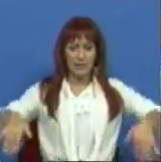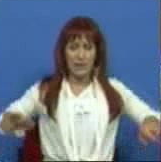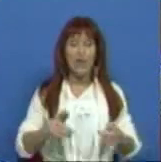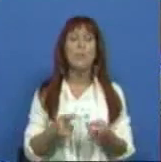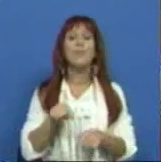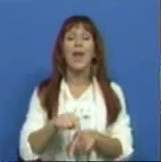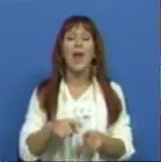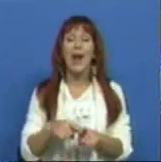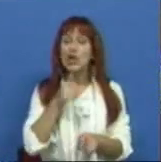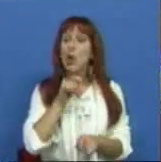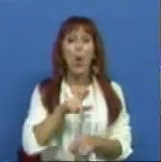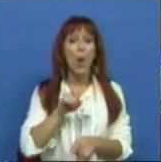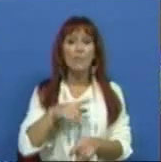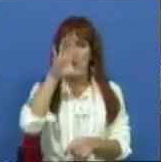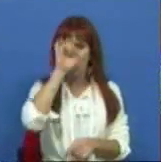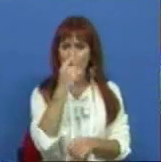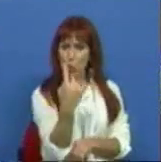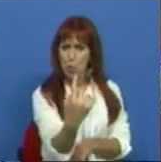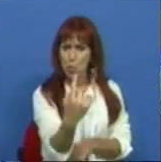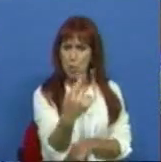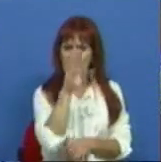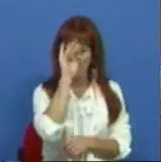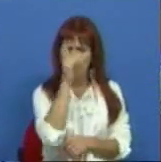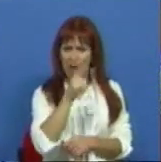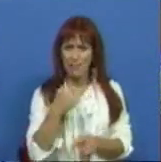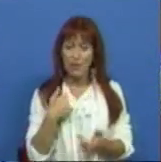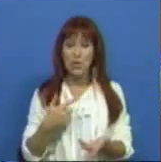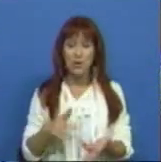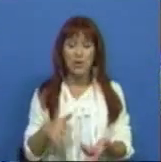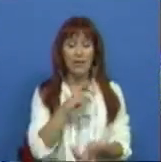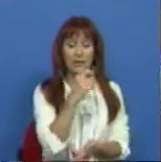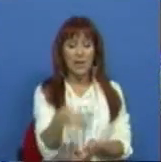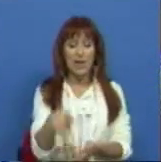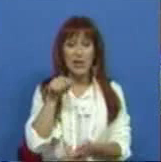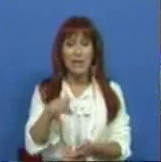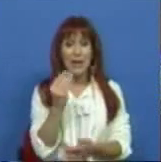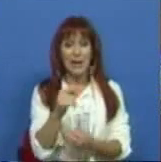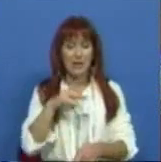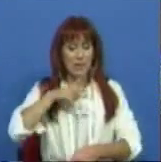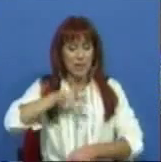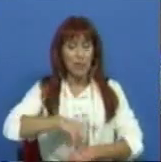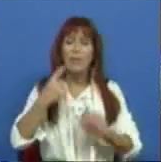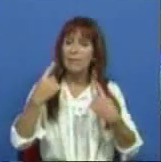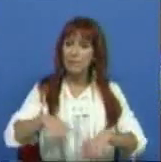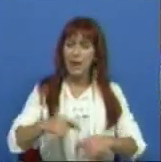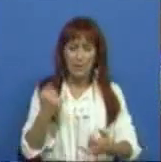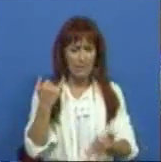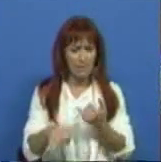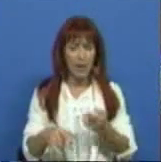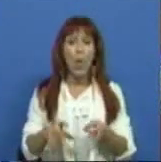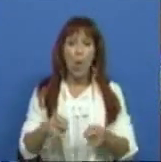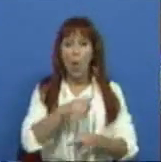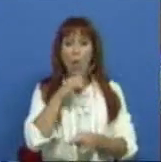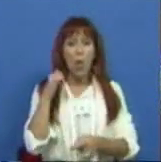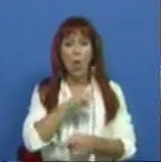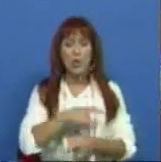Estas são as opções de um Governo que sabe que 300 mil crianças em Portugal têm risco ou